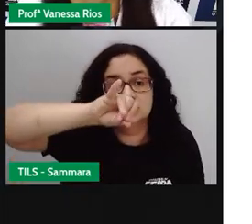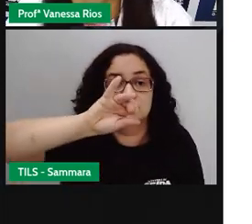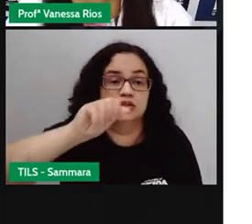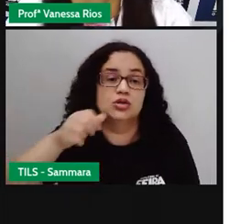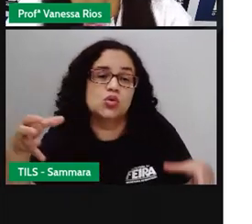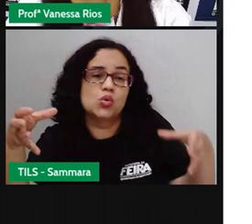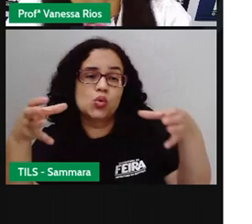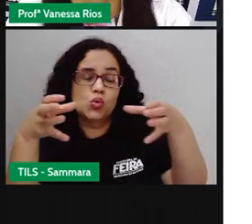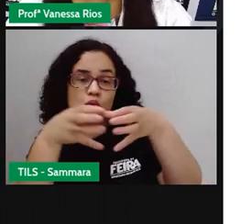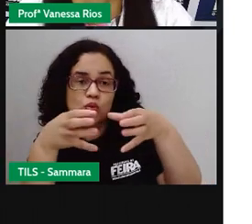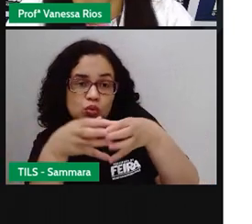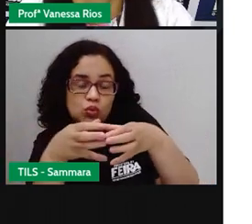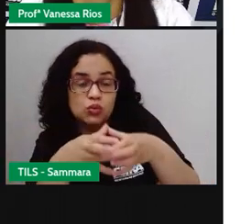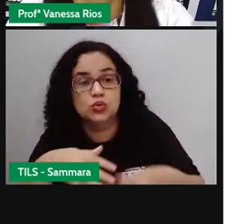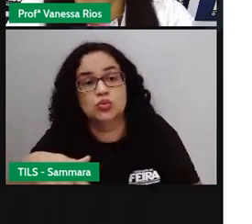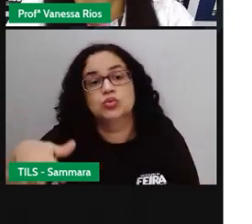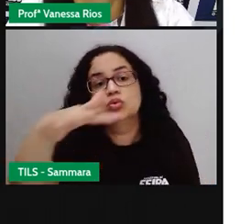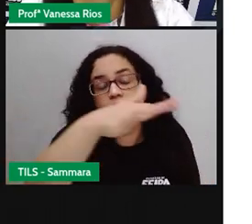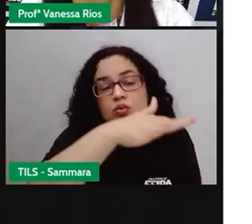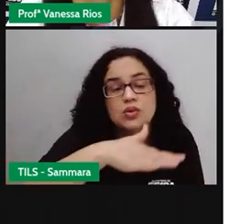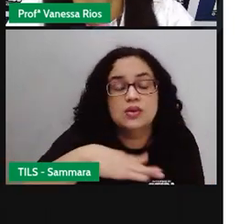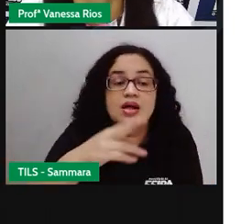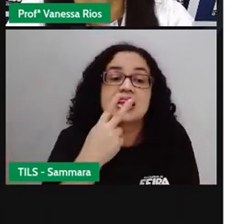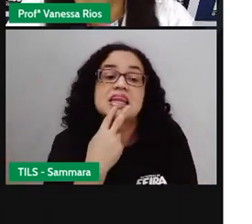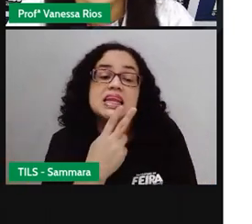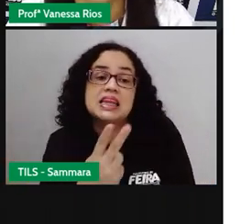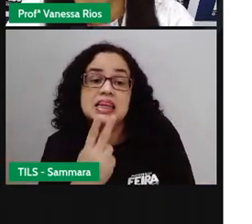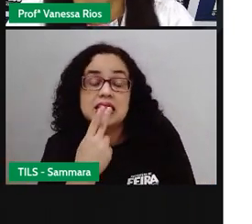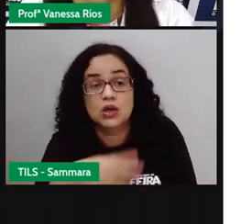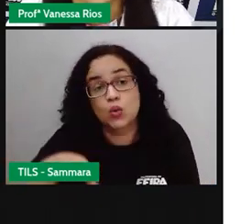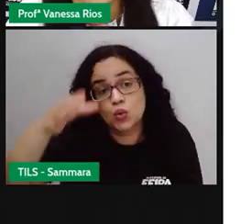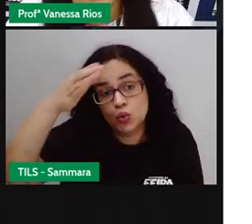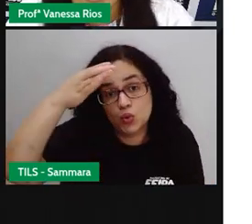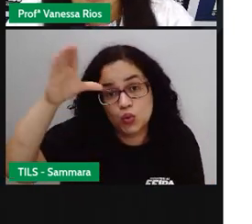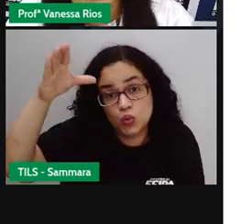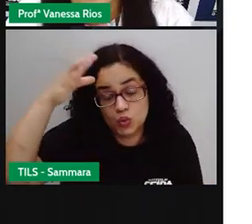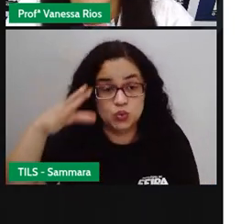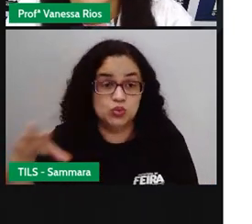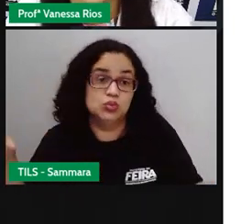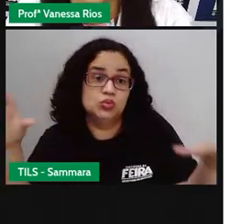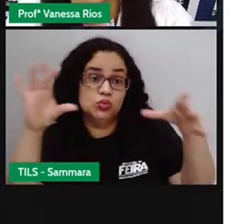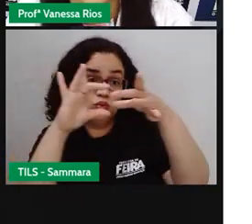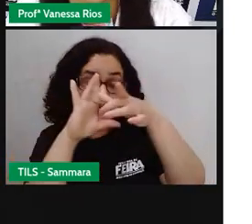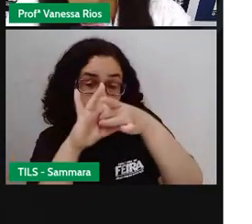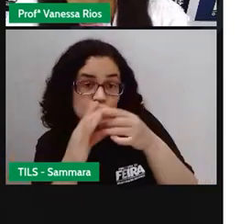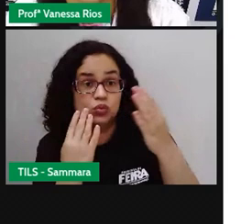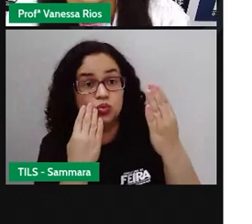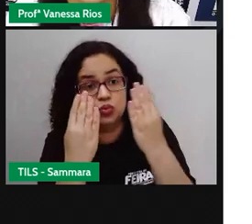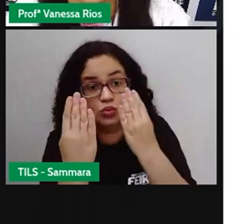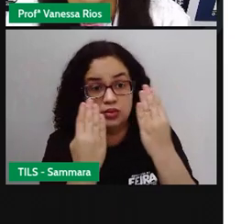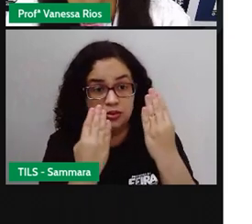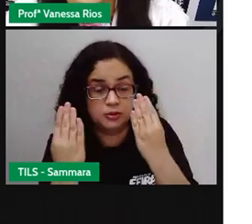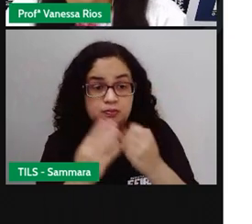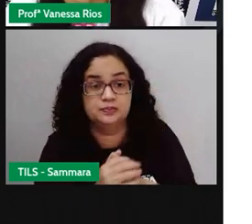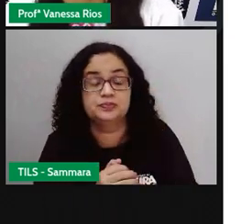aí tradições, territórios, língua, cultura em comum. Isso está aí